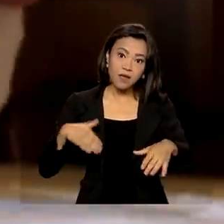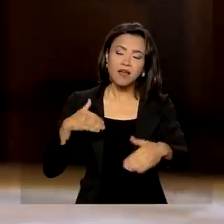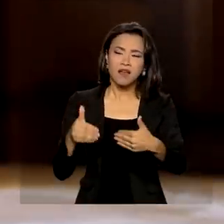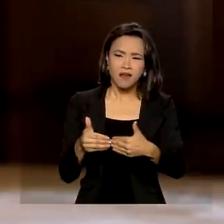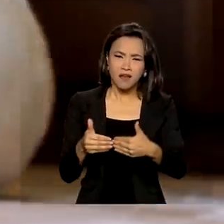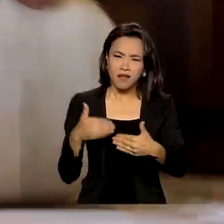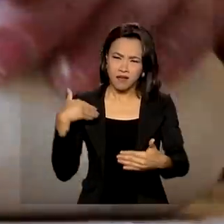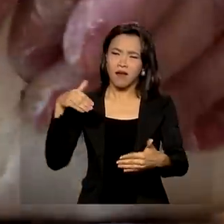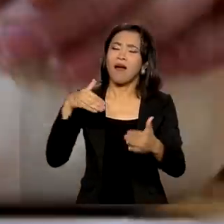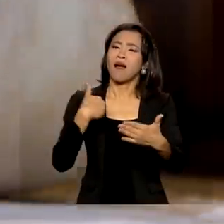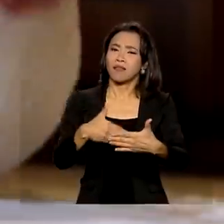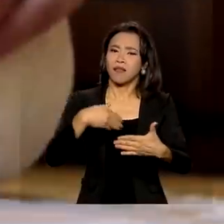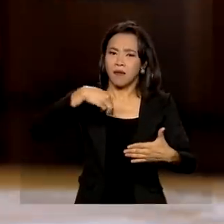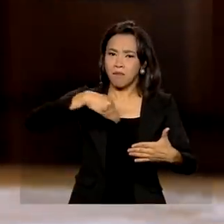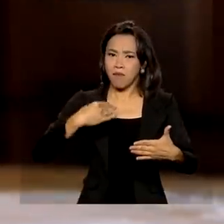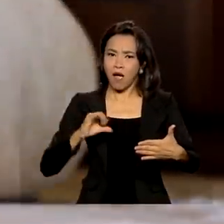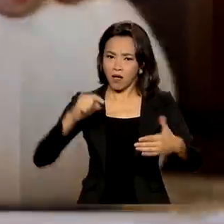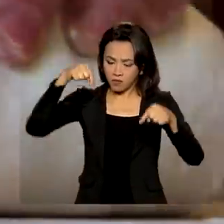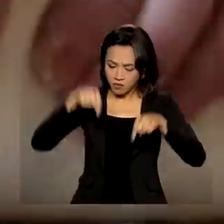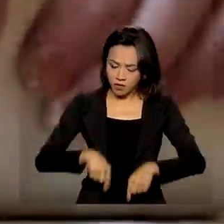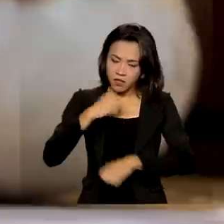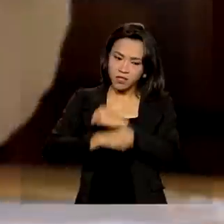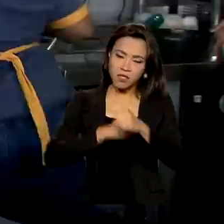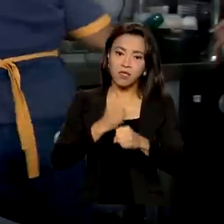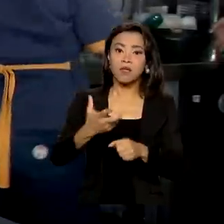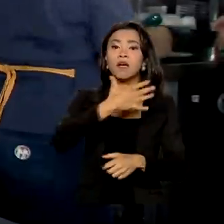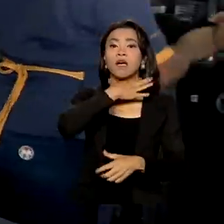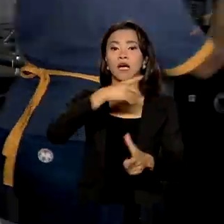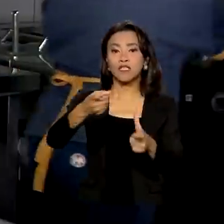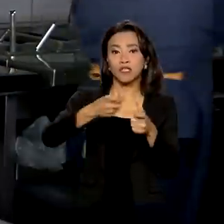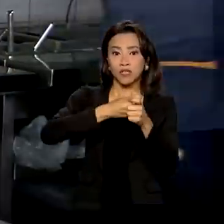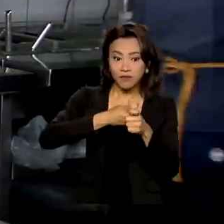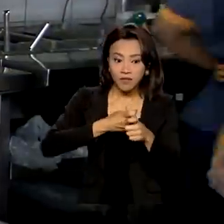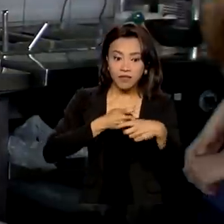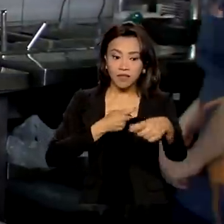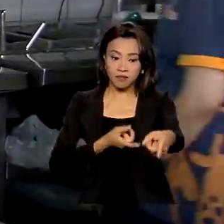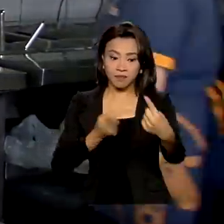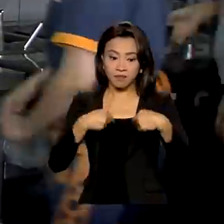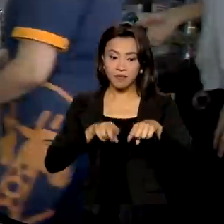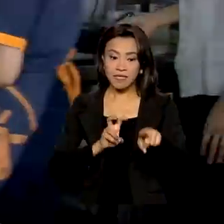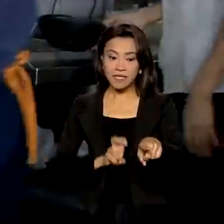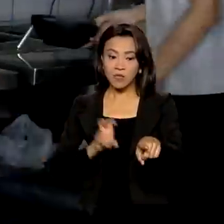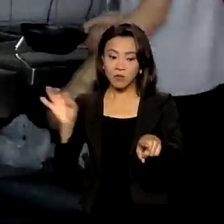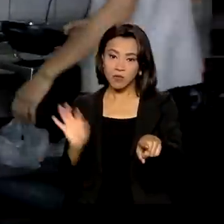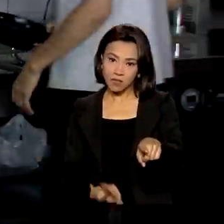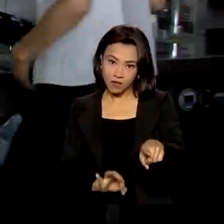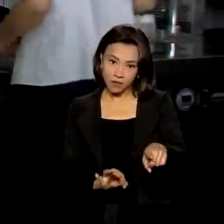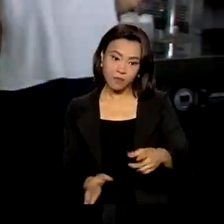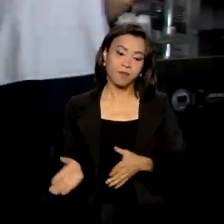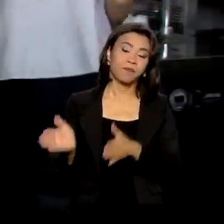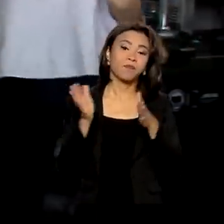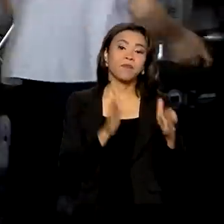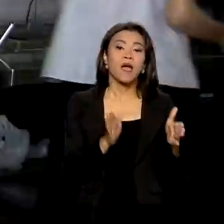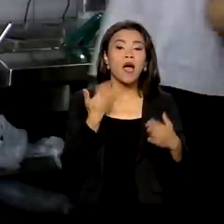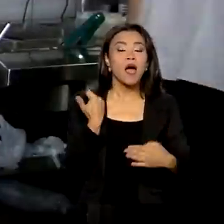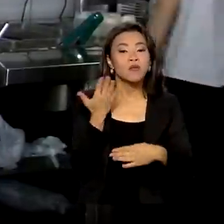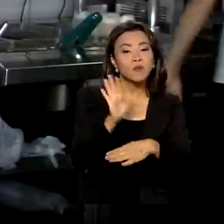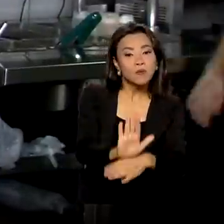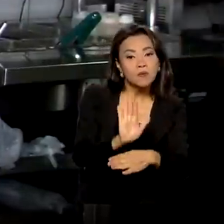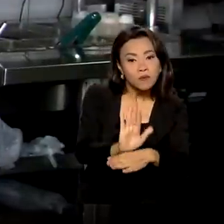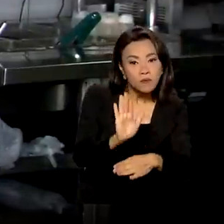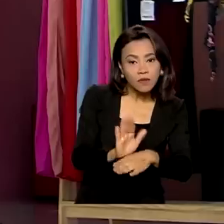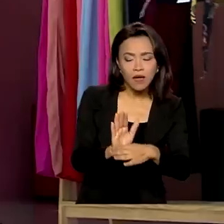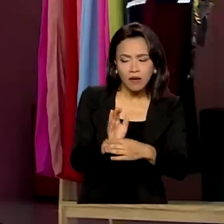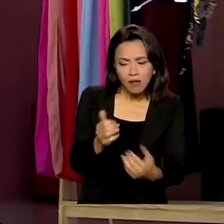março deste ano, a taxa de inadimplência tinha chegado a 5%. Para ajudar na recuperação das